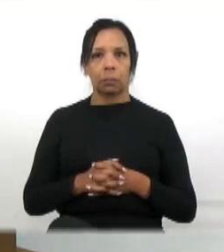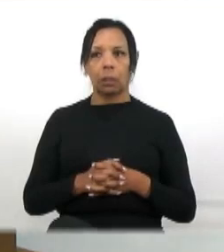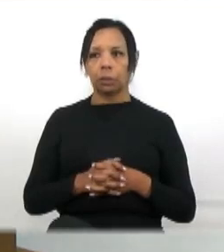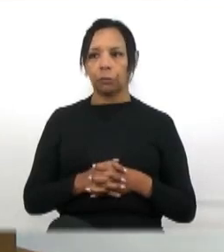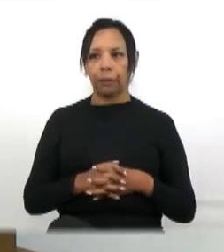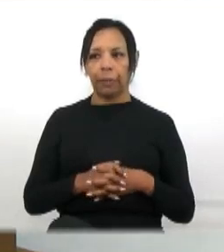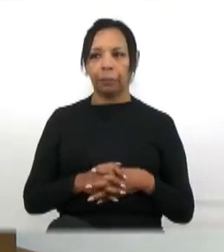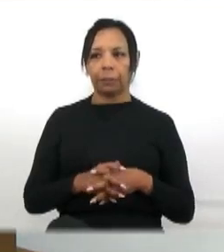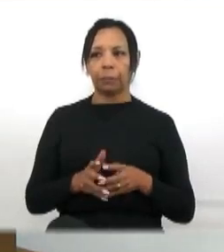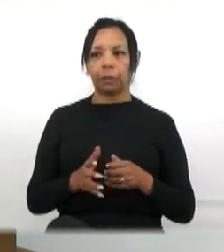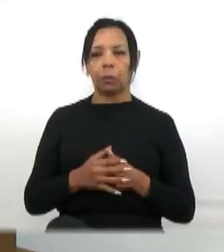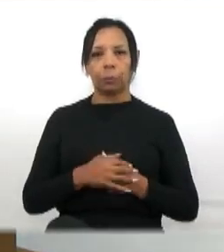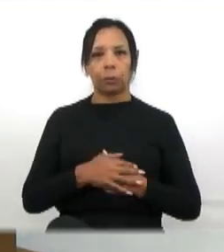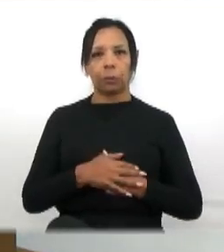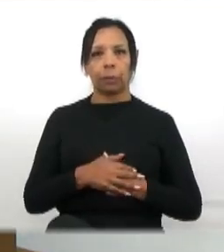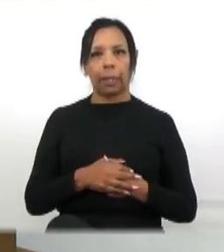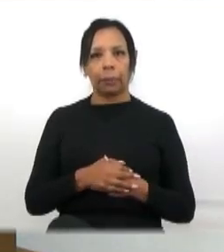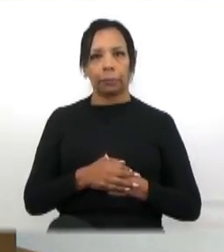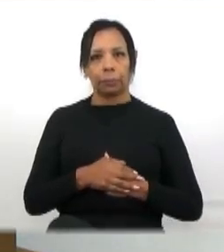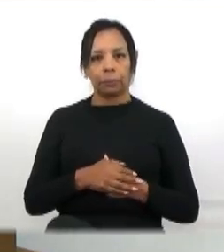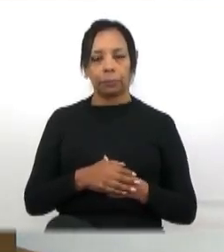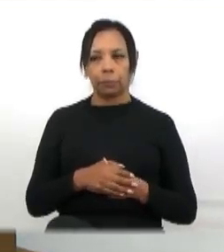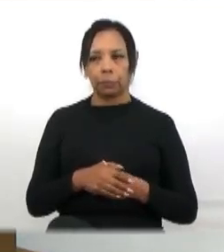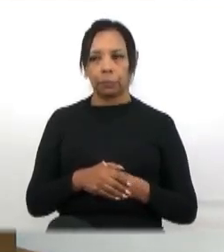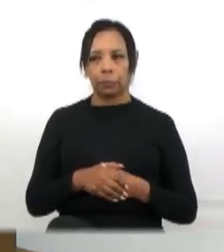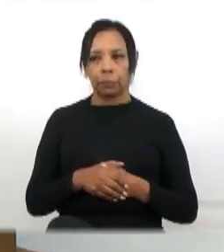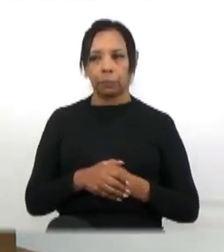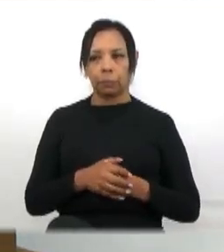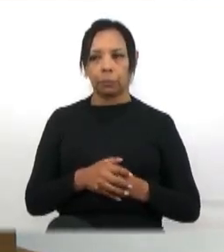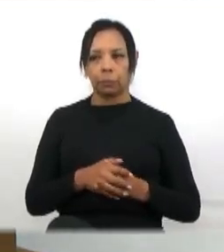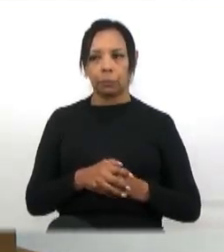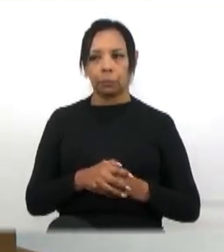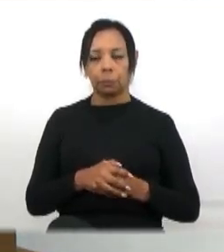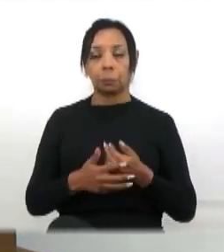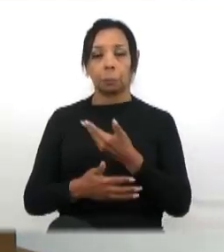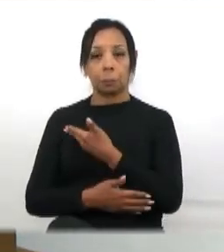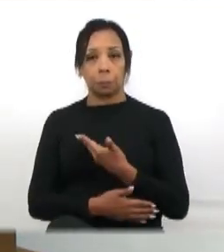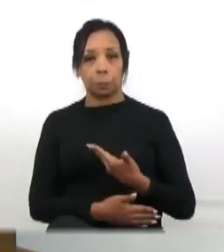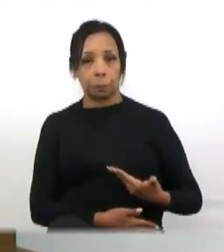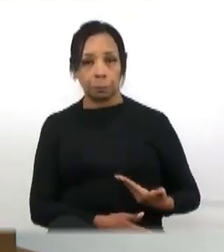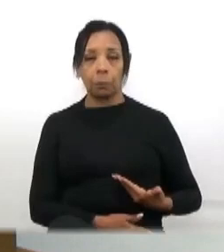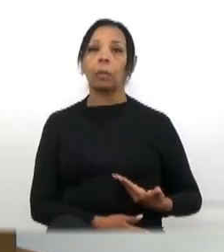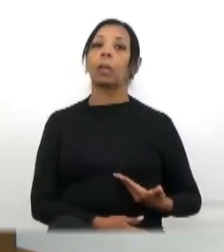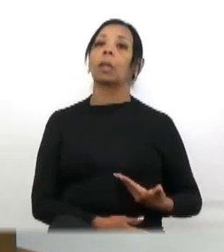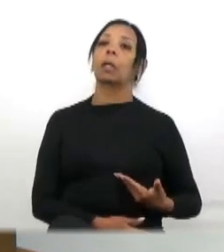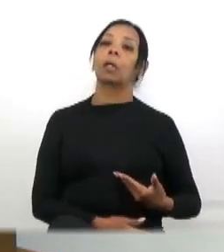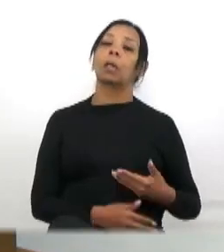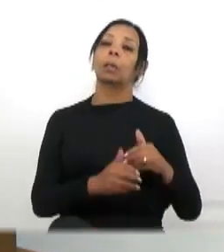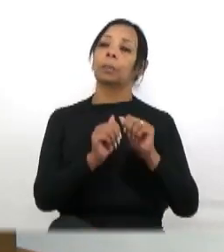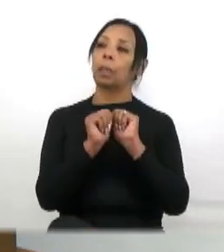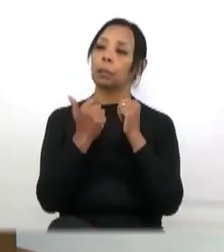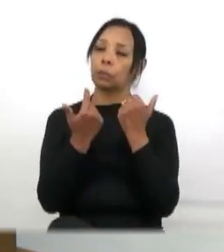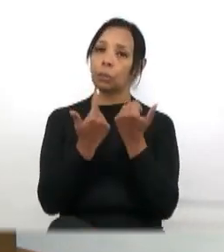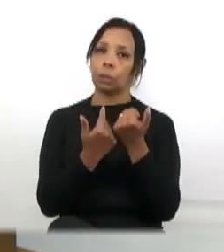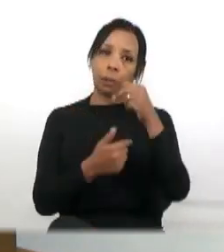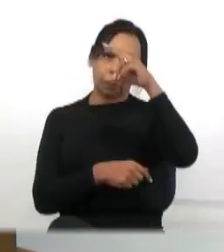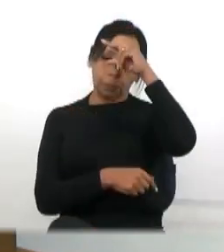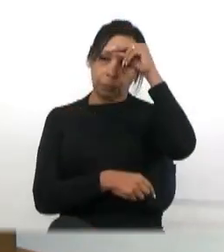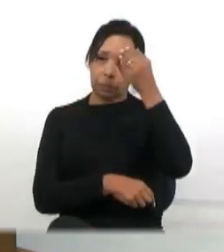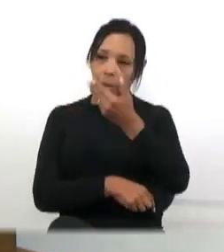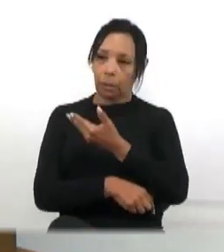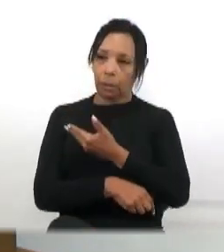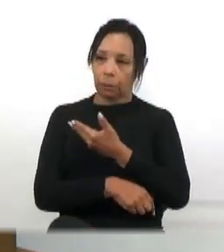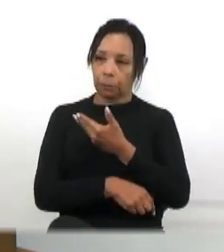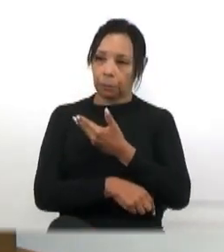Boa tarde, presidente, boa tarde, nobres colegas, assessores aí da prefeitura, nosso amigo Vidiri,